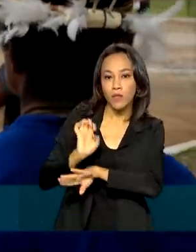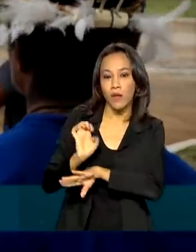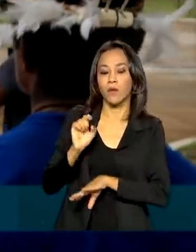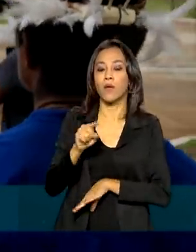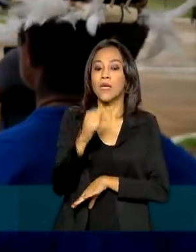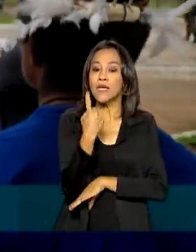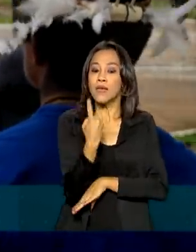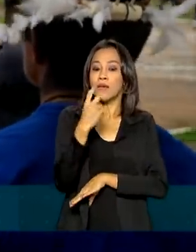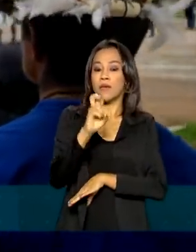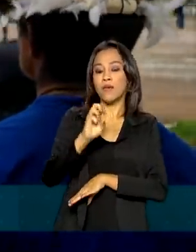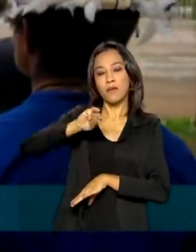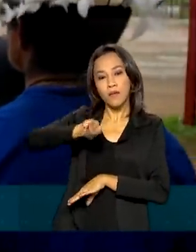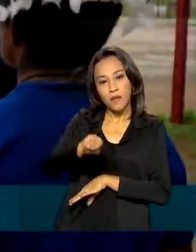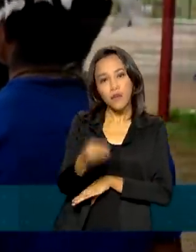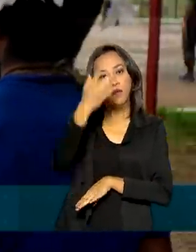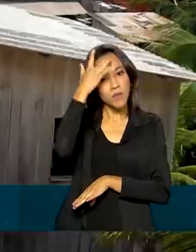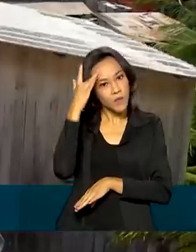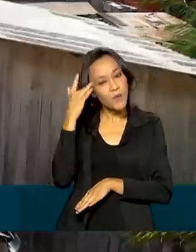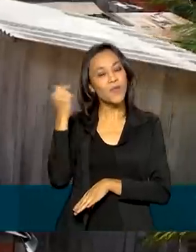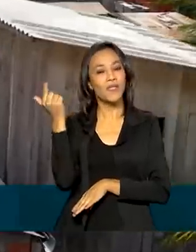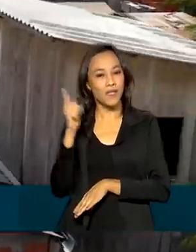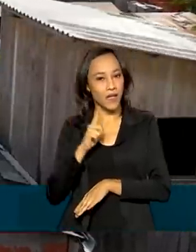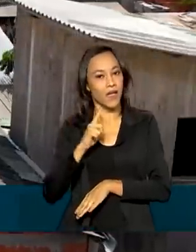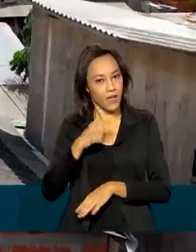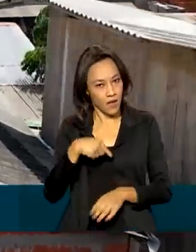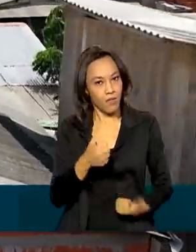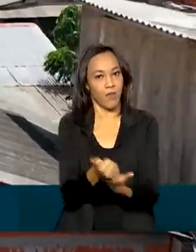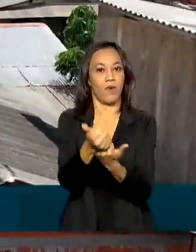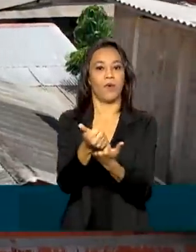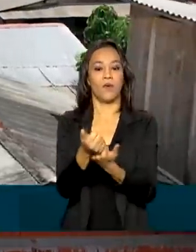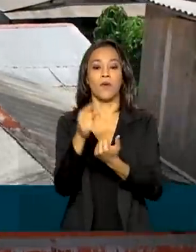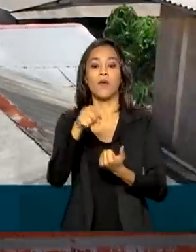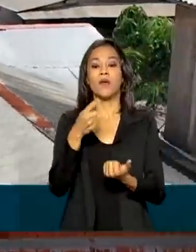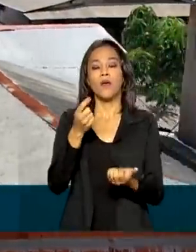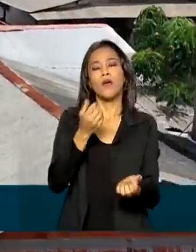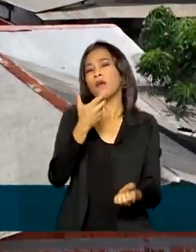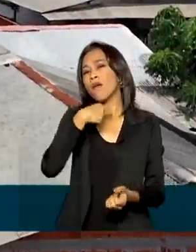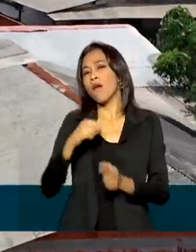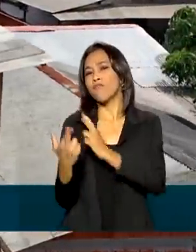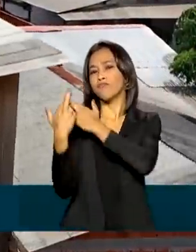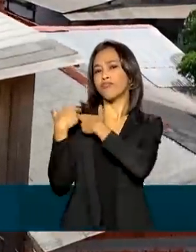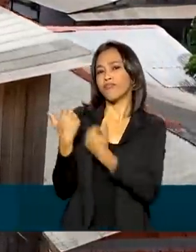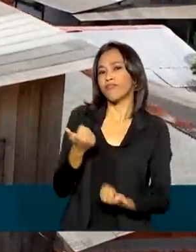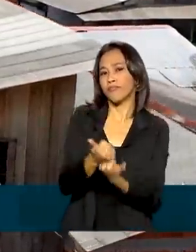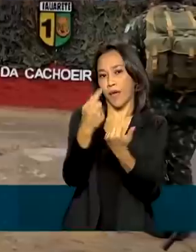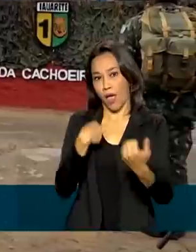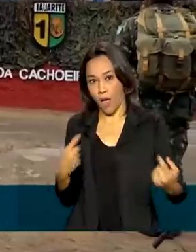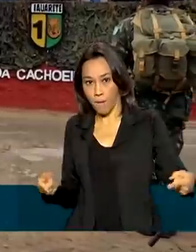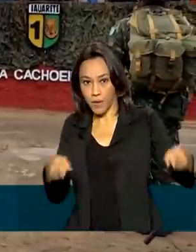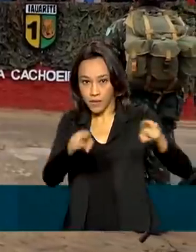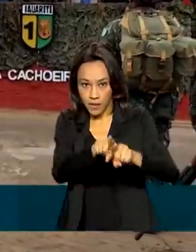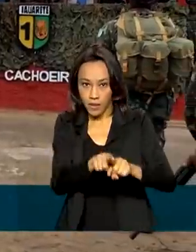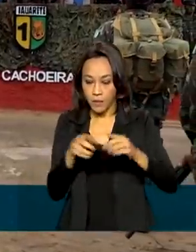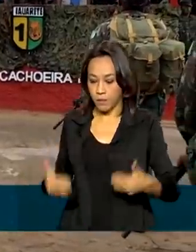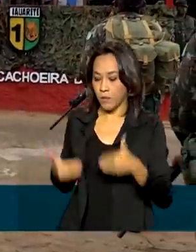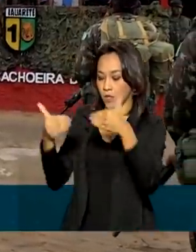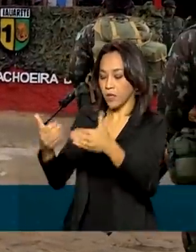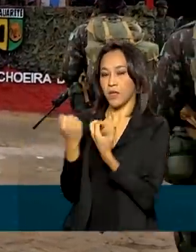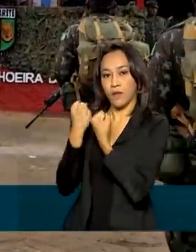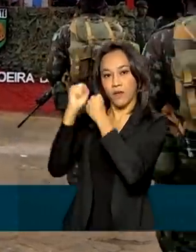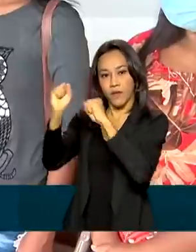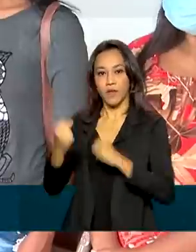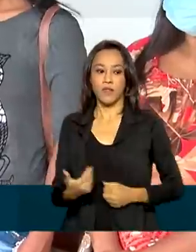15 milhões de pessoas são beneficiadas. As obras são financiadas por meio de convênios firmados entre o Ministério da